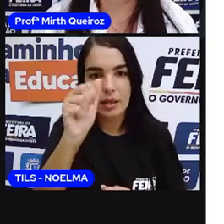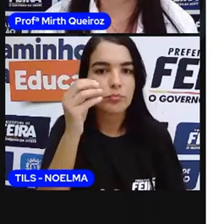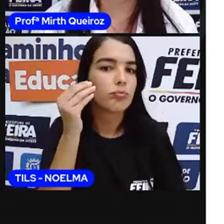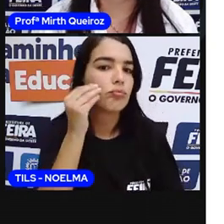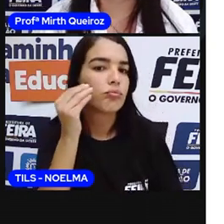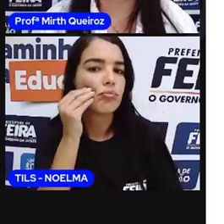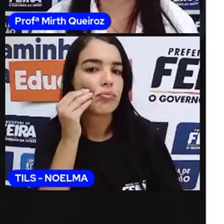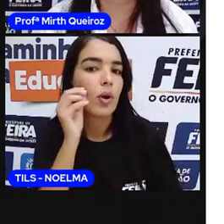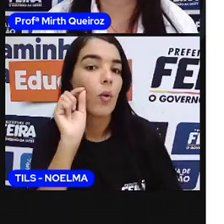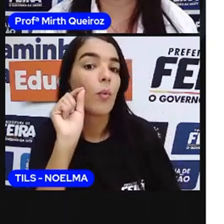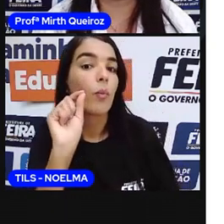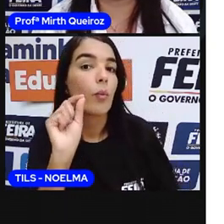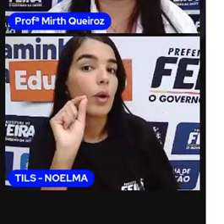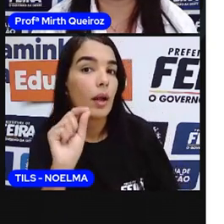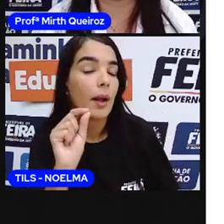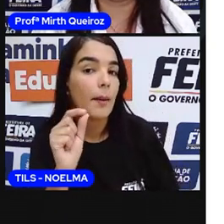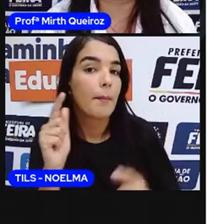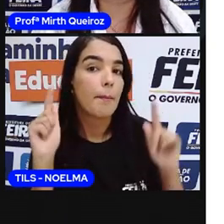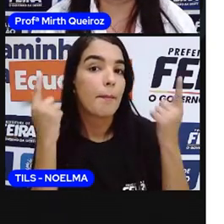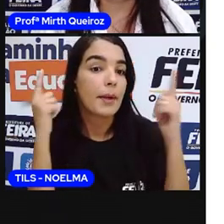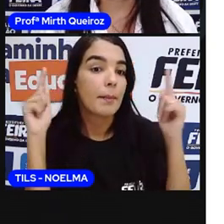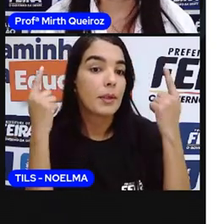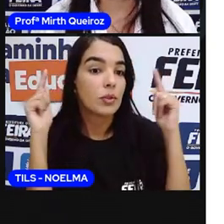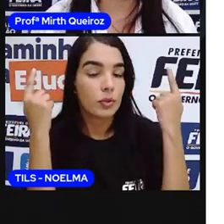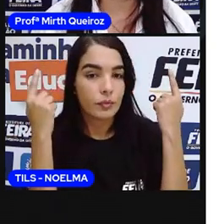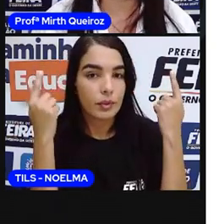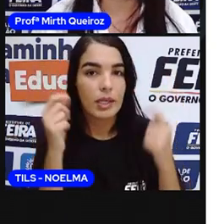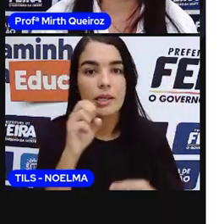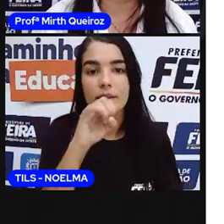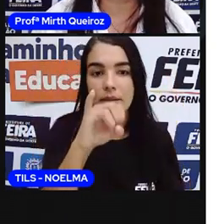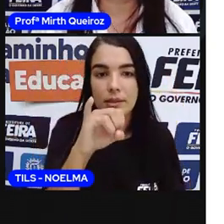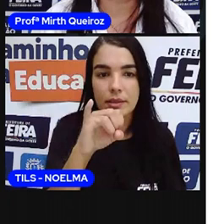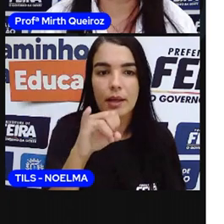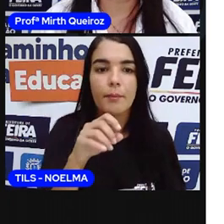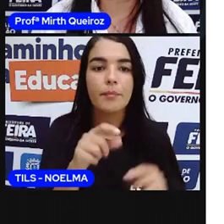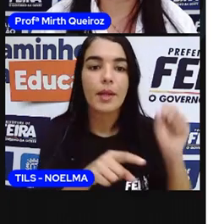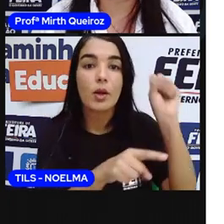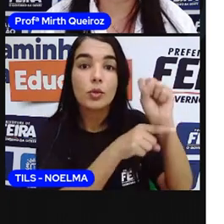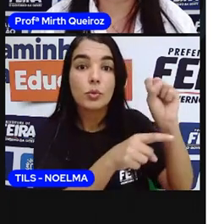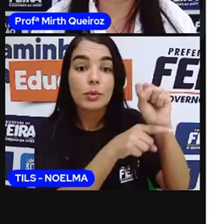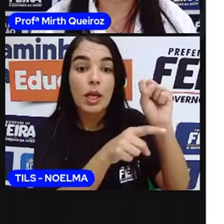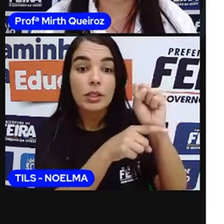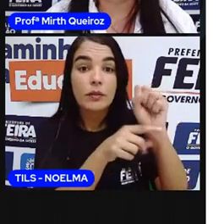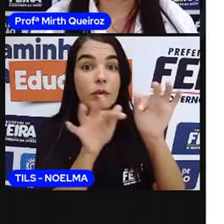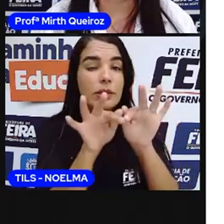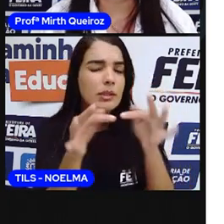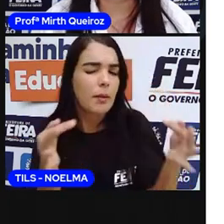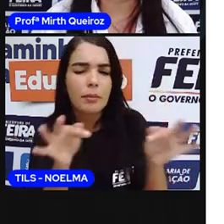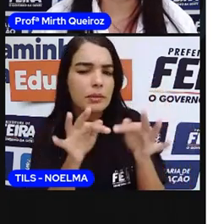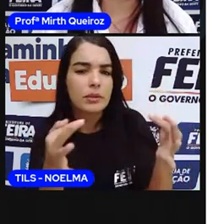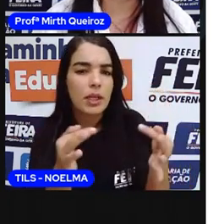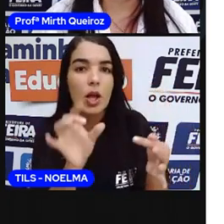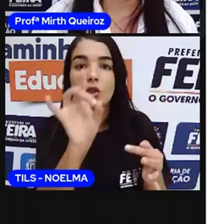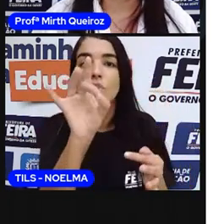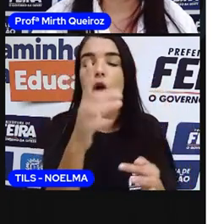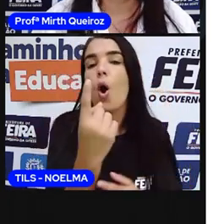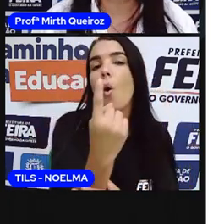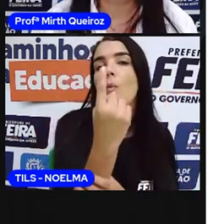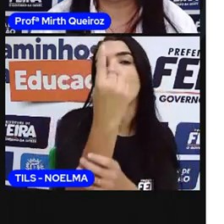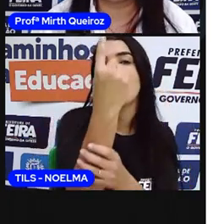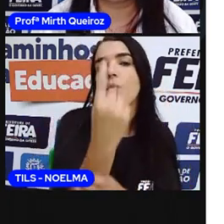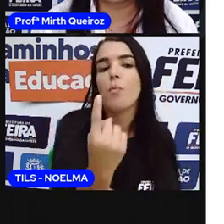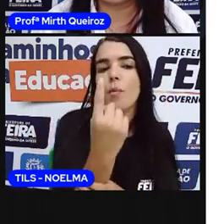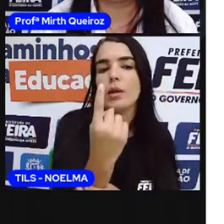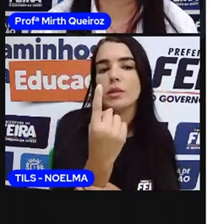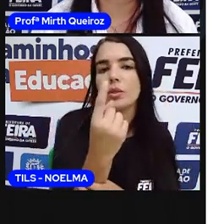ela é um substantivo primitivo. Certo? Substantivo simples, nós já estudamos sobre ele, são formados de